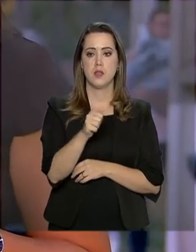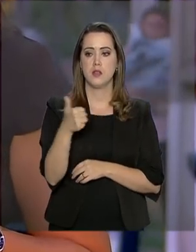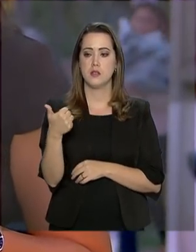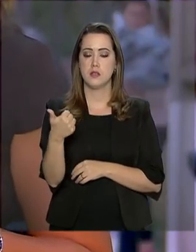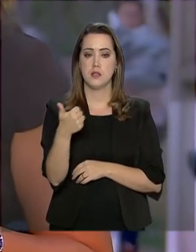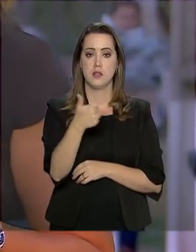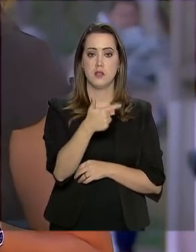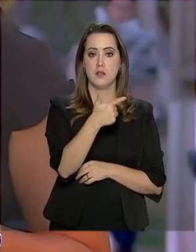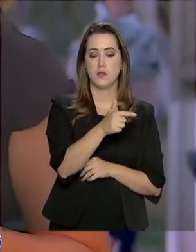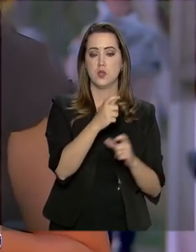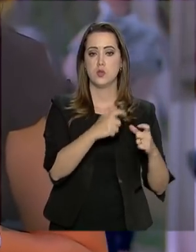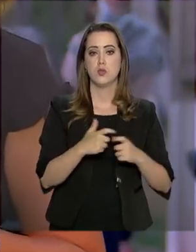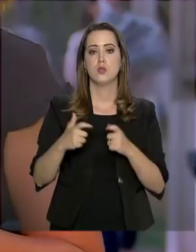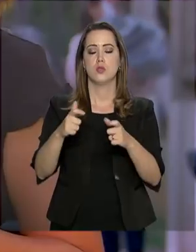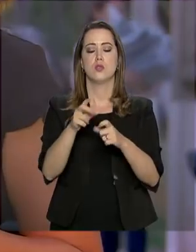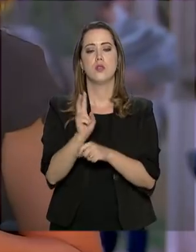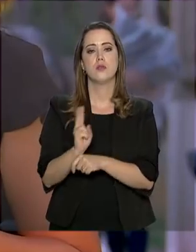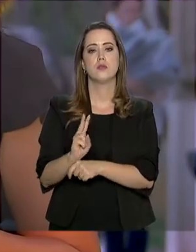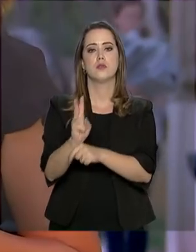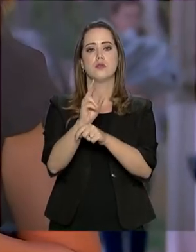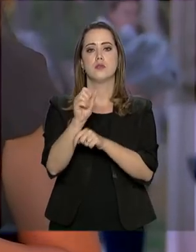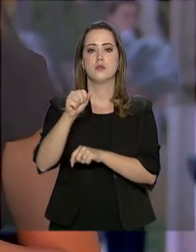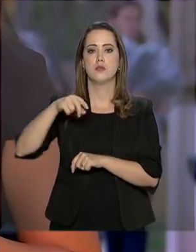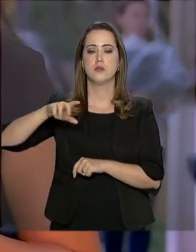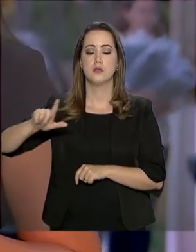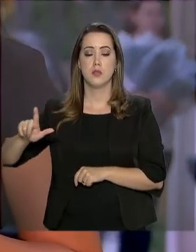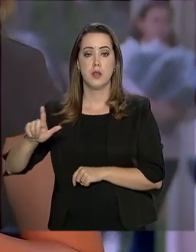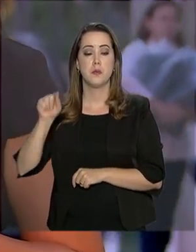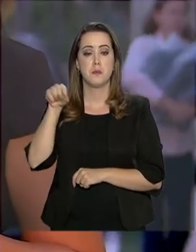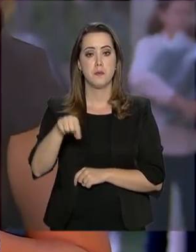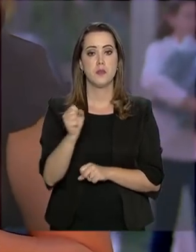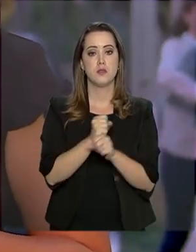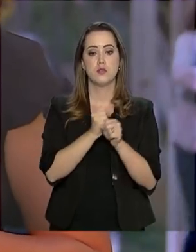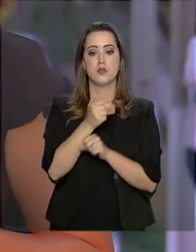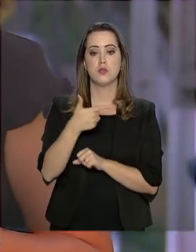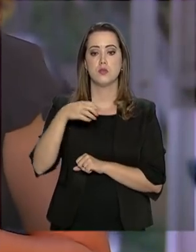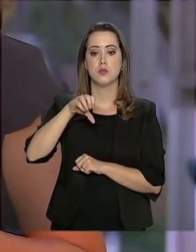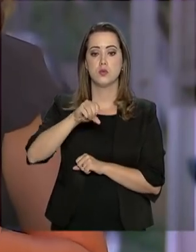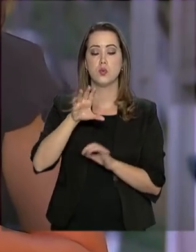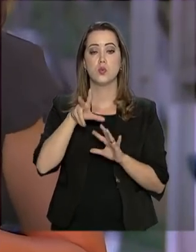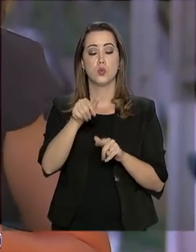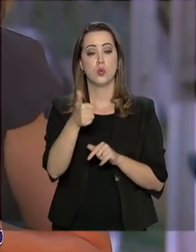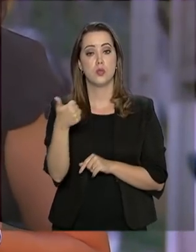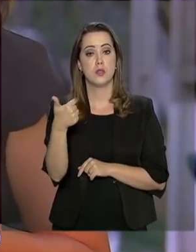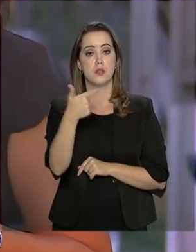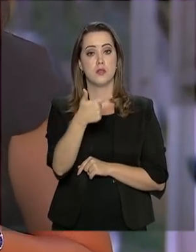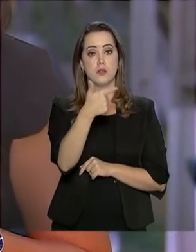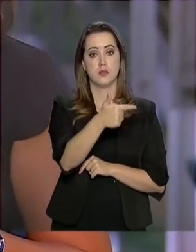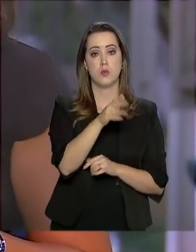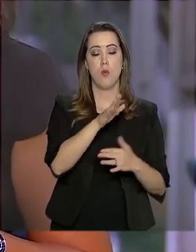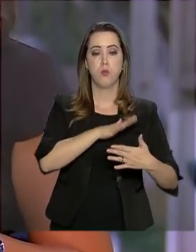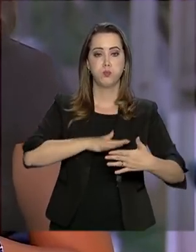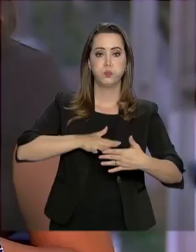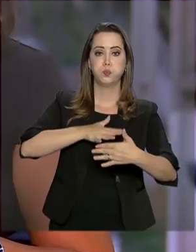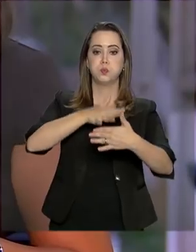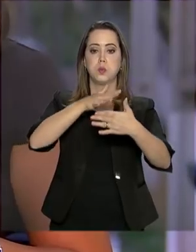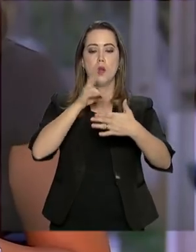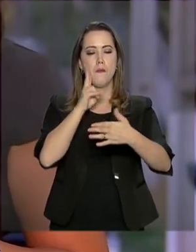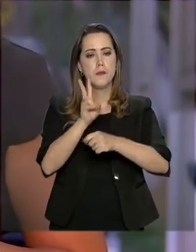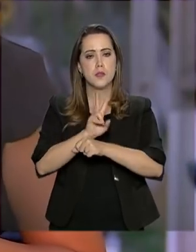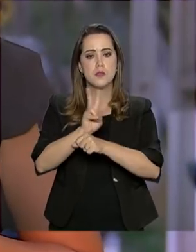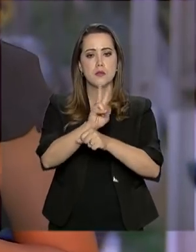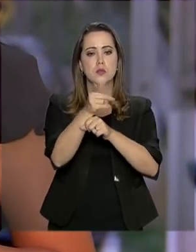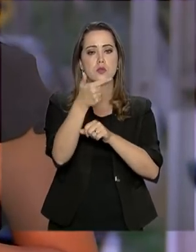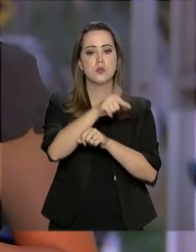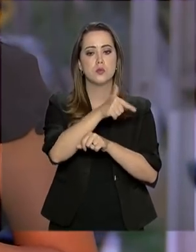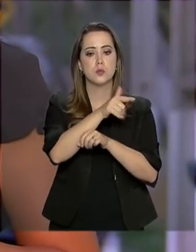barragens de usina foram vistoriadas pela ANEL. Neste ano de 2019, todas essas 122 barragens vão ser vistoriadas mais